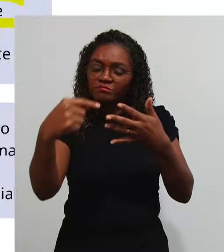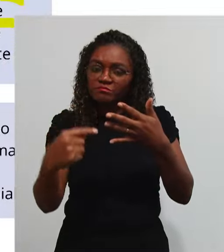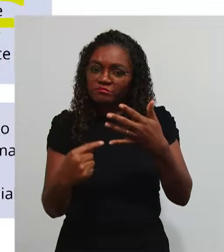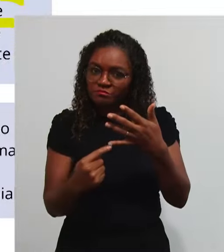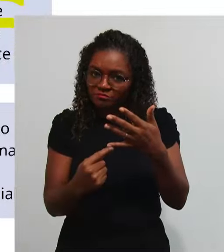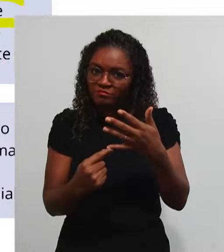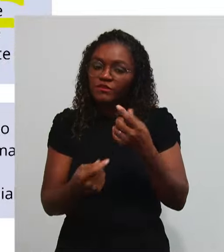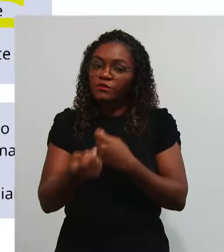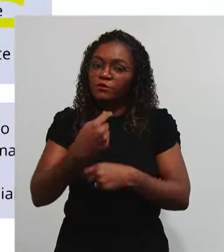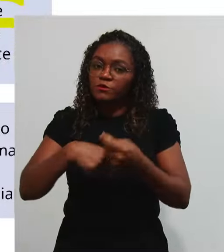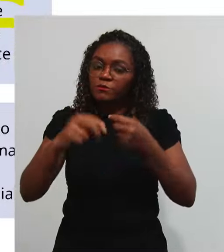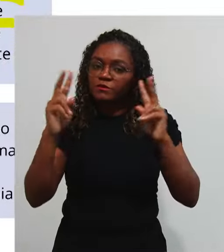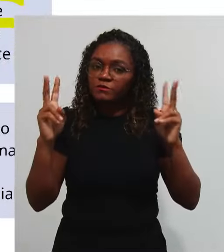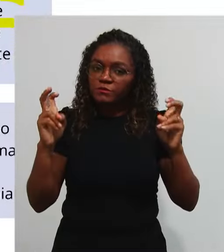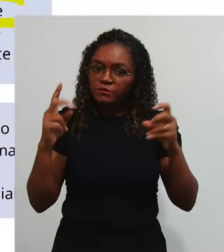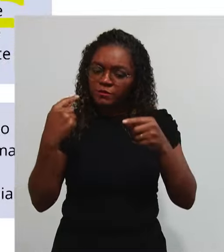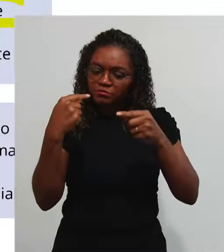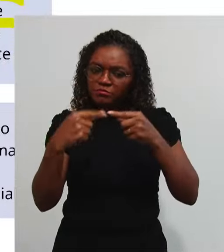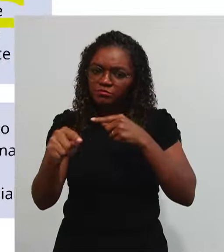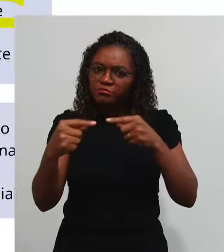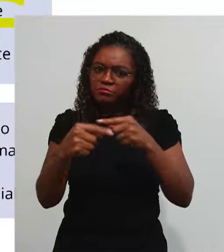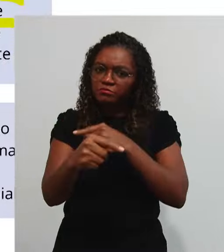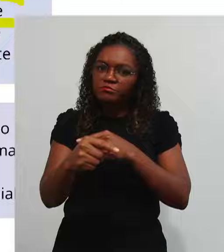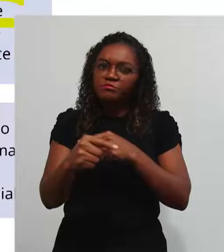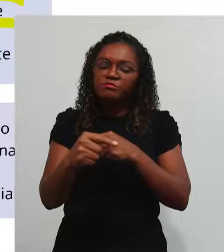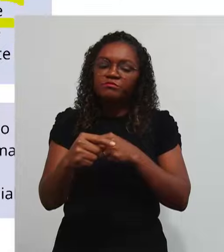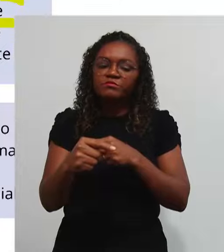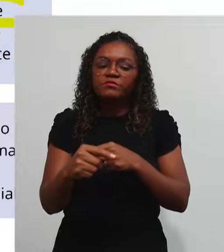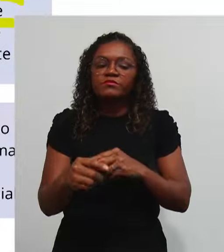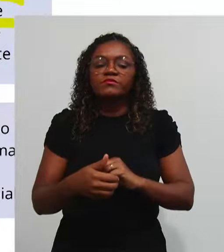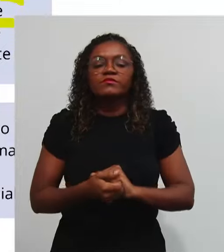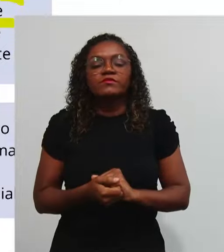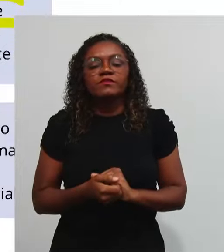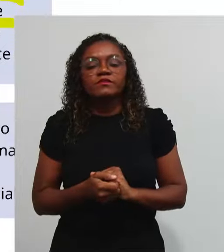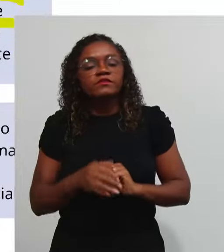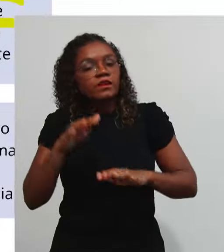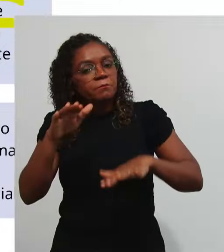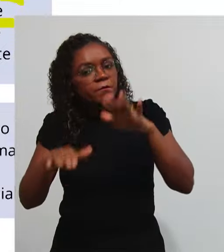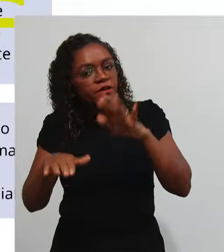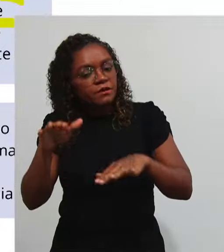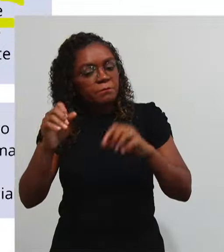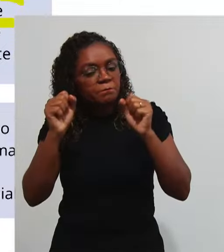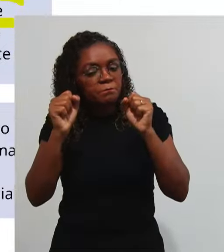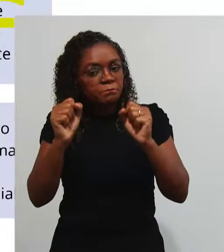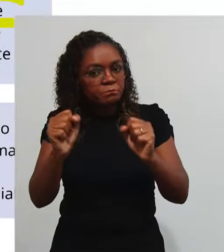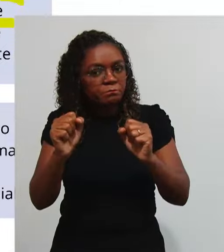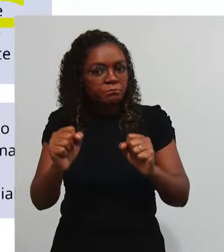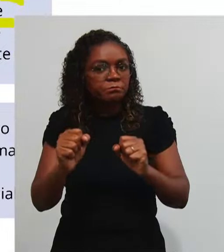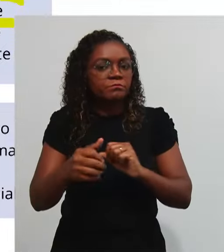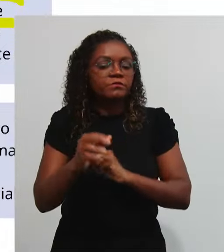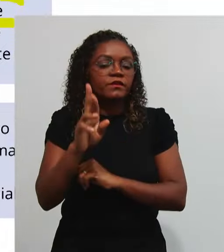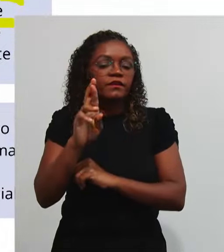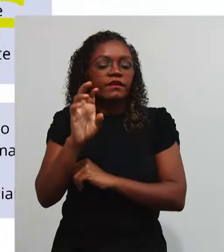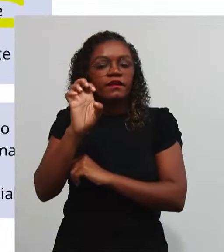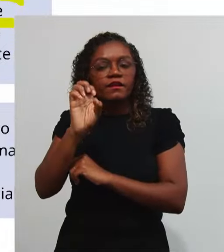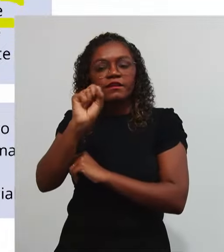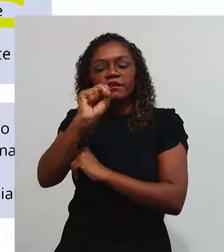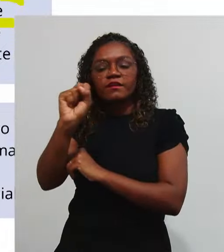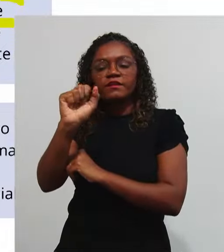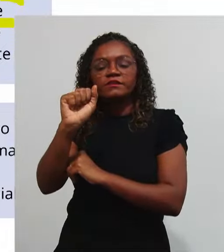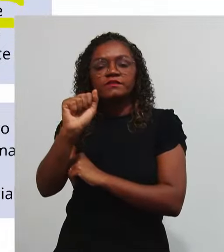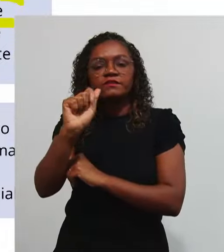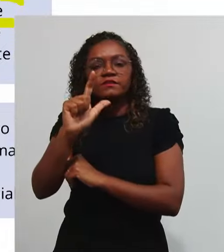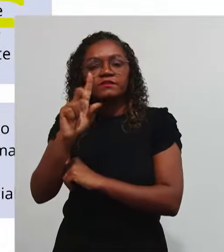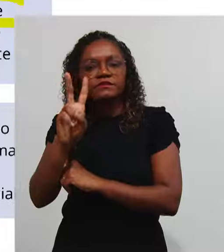Então ela Tem uma Ressalva Podendo ser Qualquer uma Dessas Que aqui Foram apontadas E a terceira No